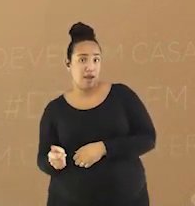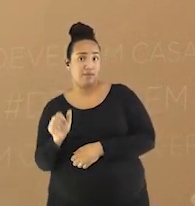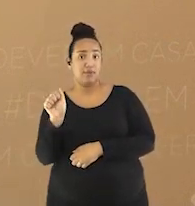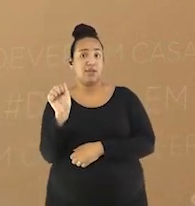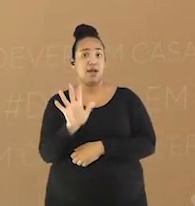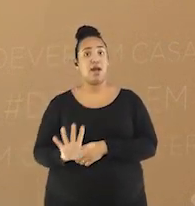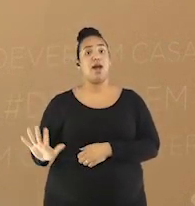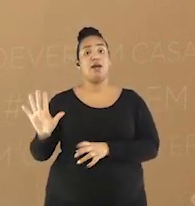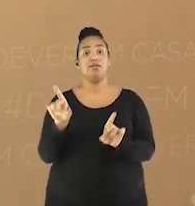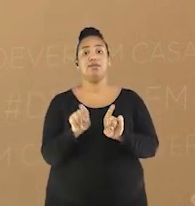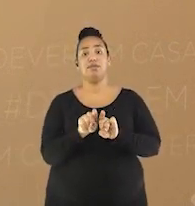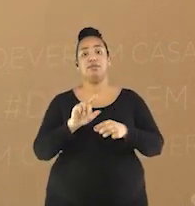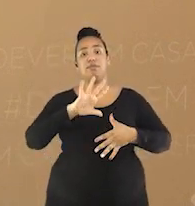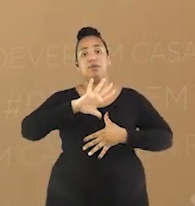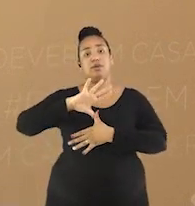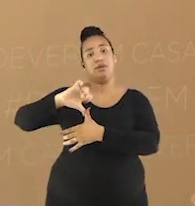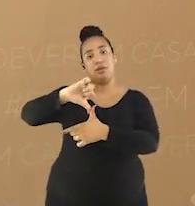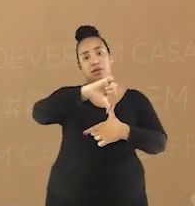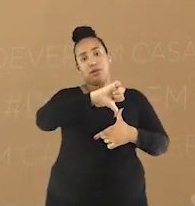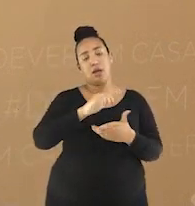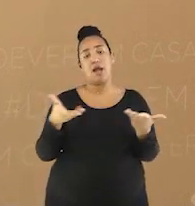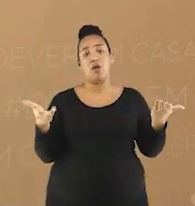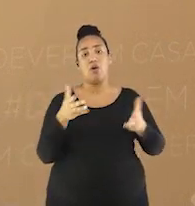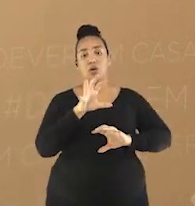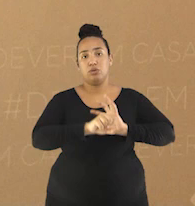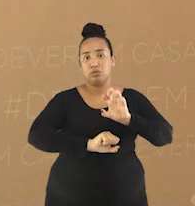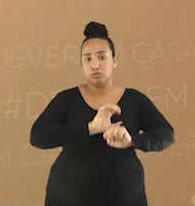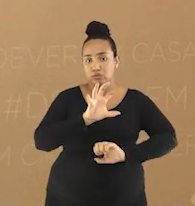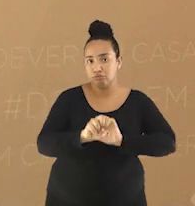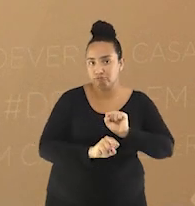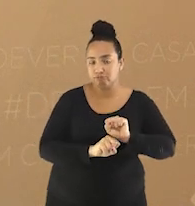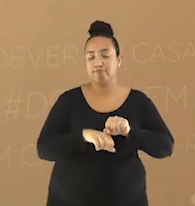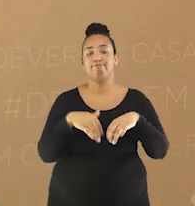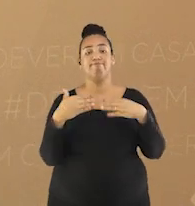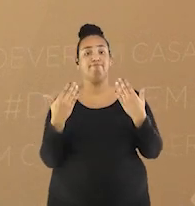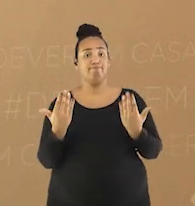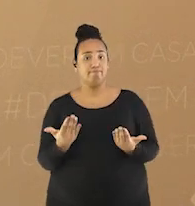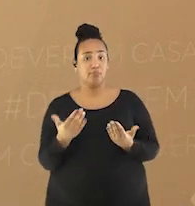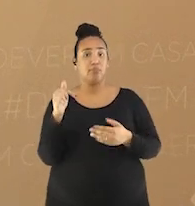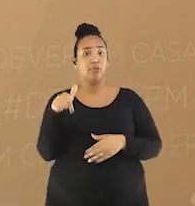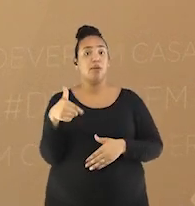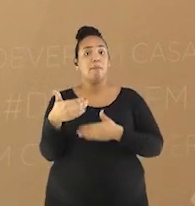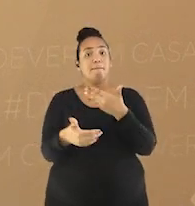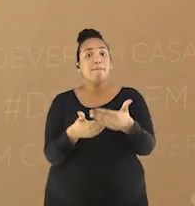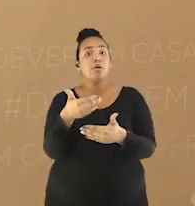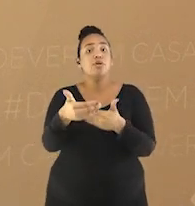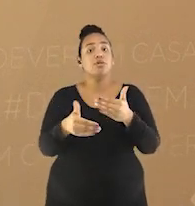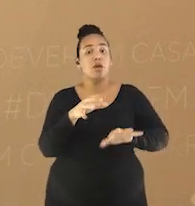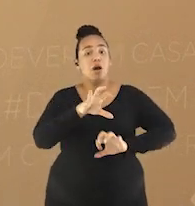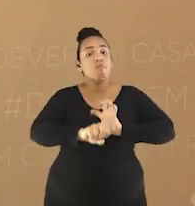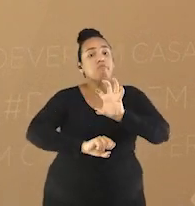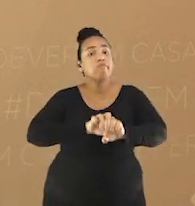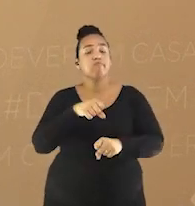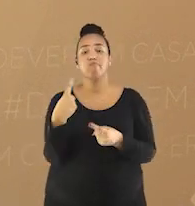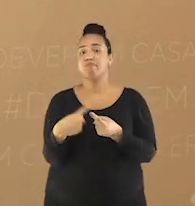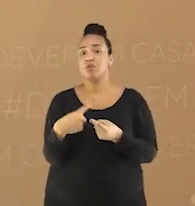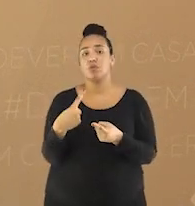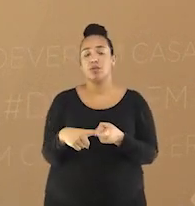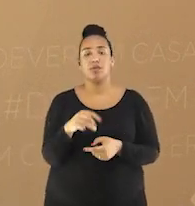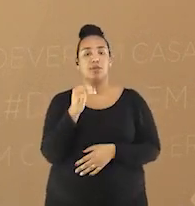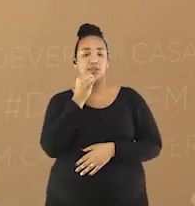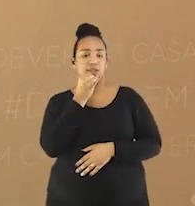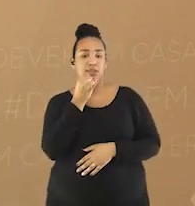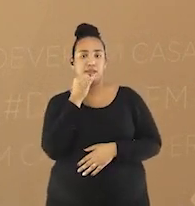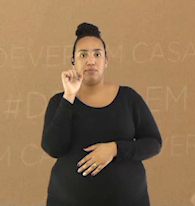América Latina passaram a ser exploradas. Uma das justificativas para esse processo era levar o processo